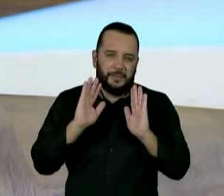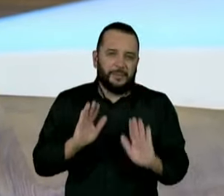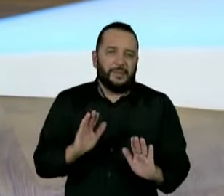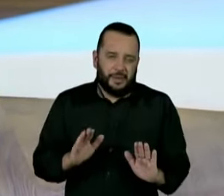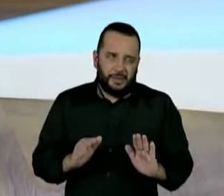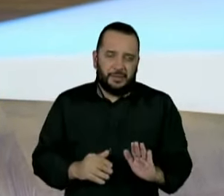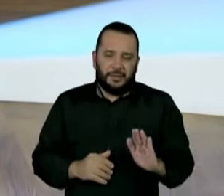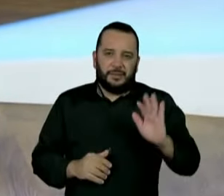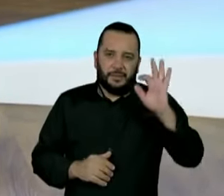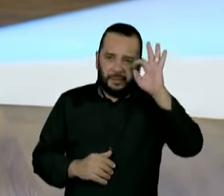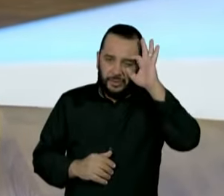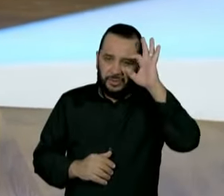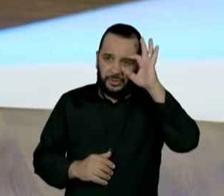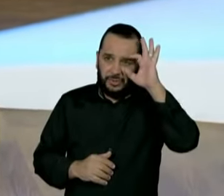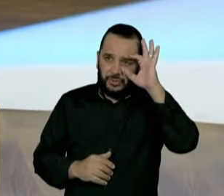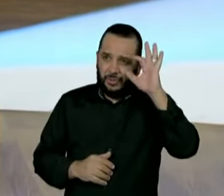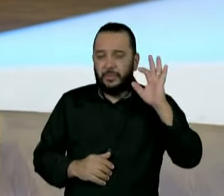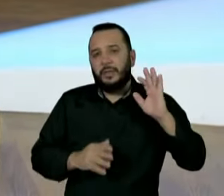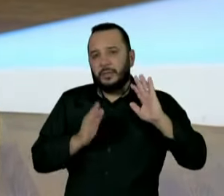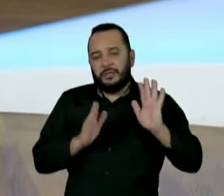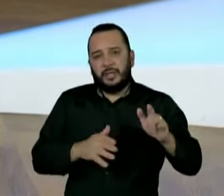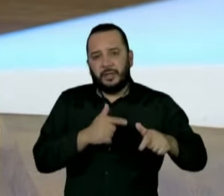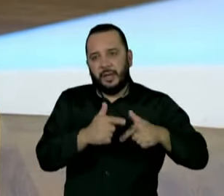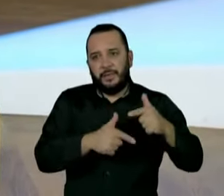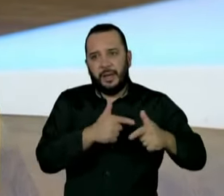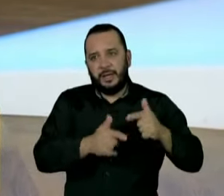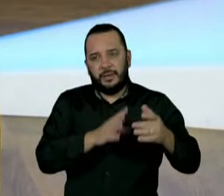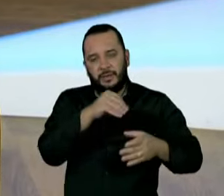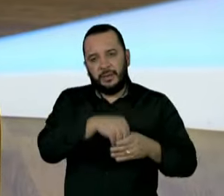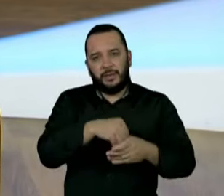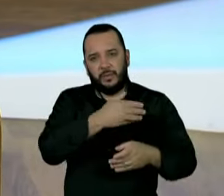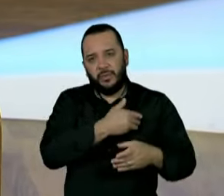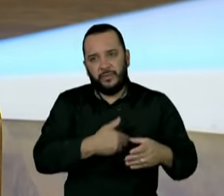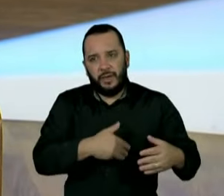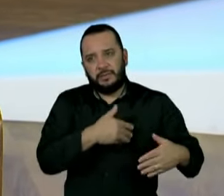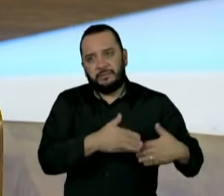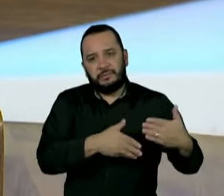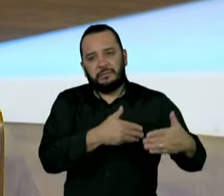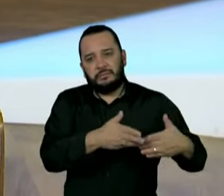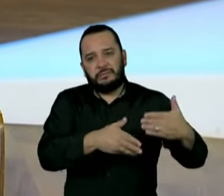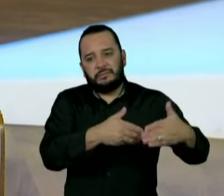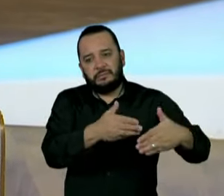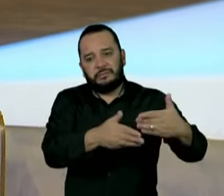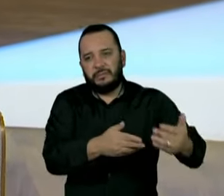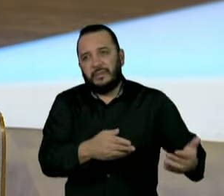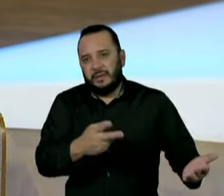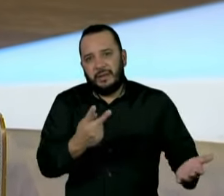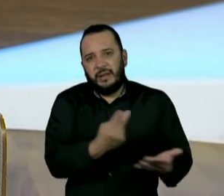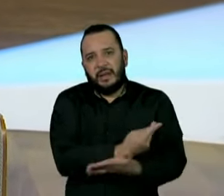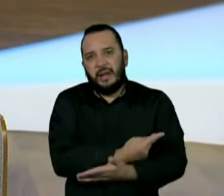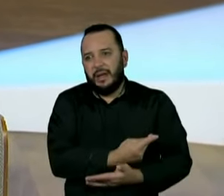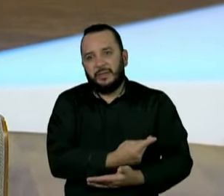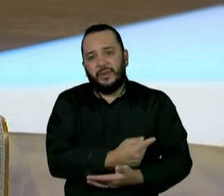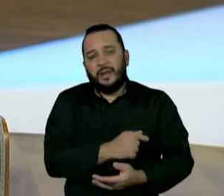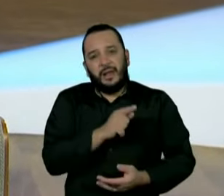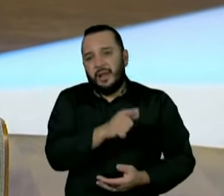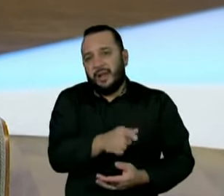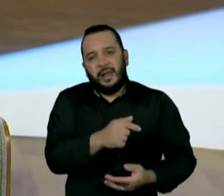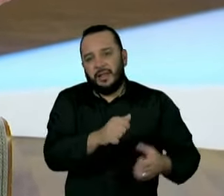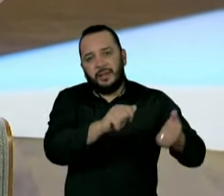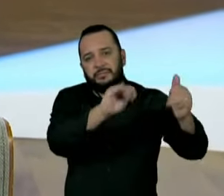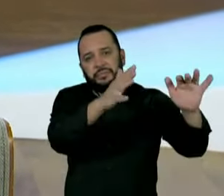maneira que ela foi conduzindo o governo. Acho que, eu diria que foi quase um alto golpe, né? Porque,